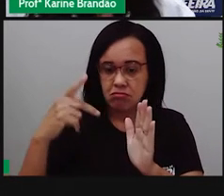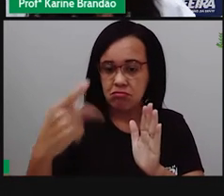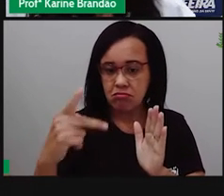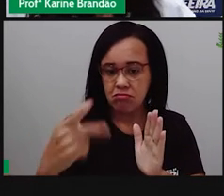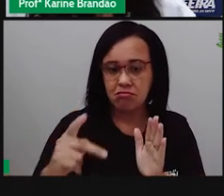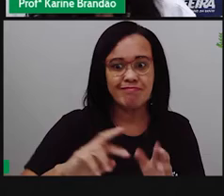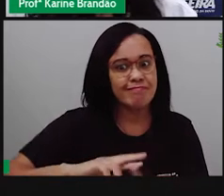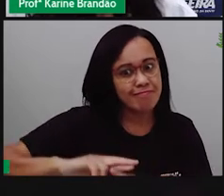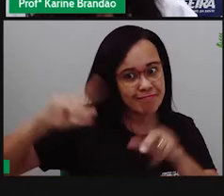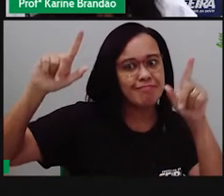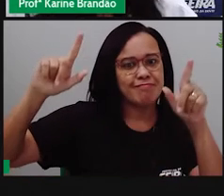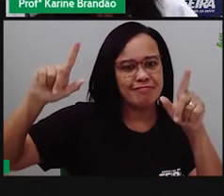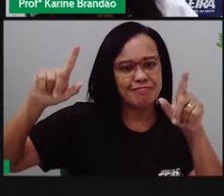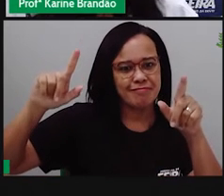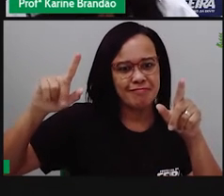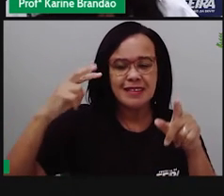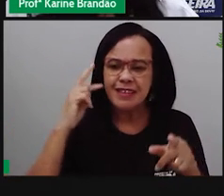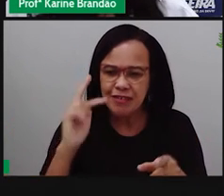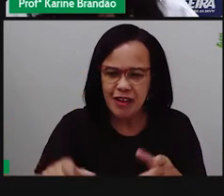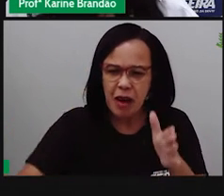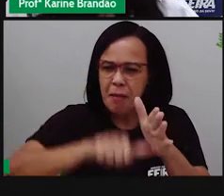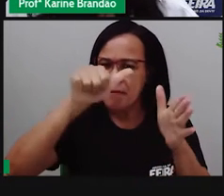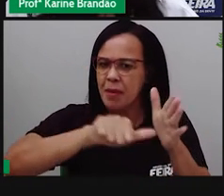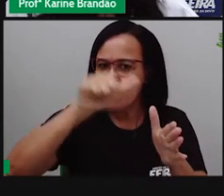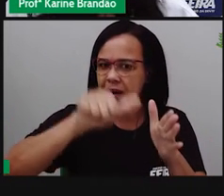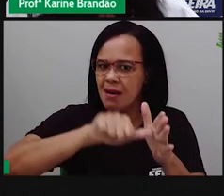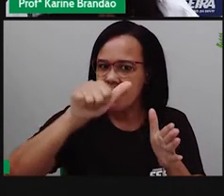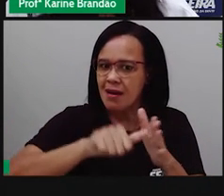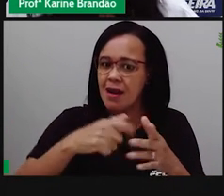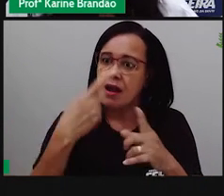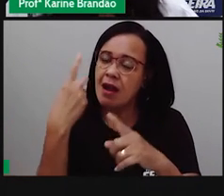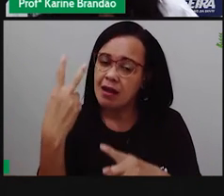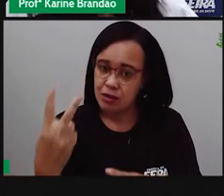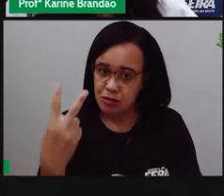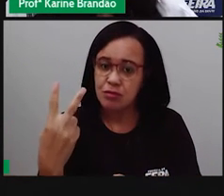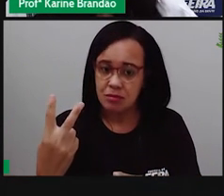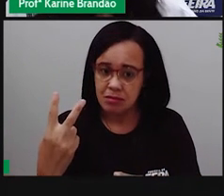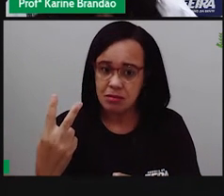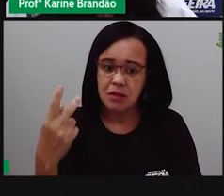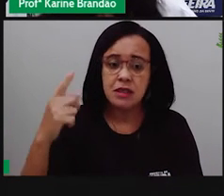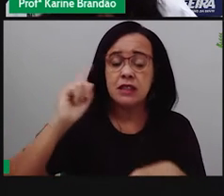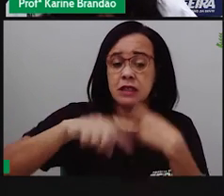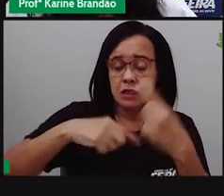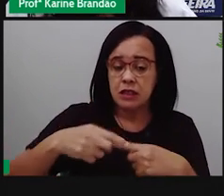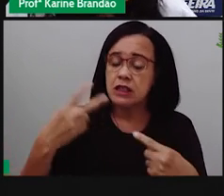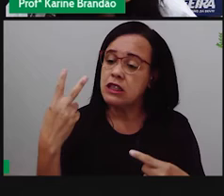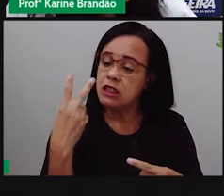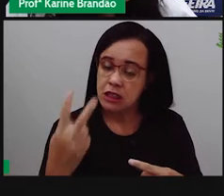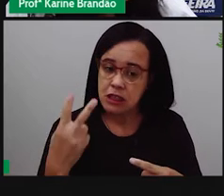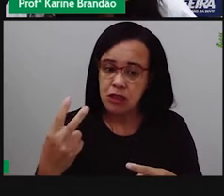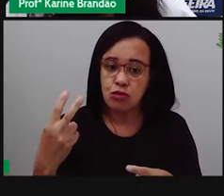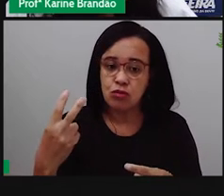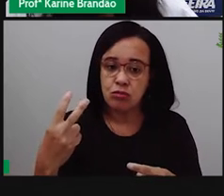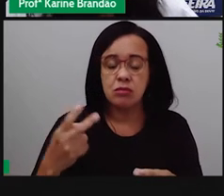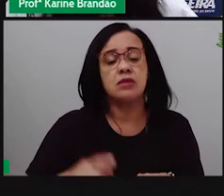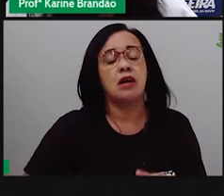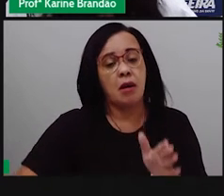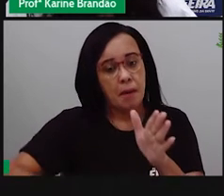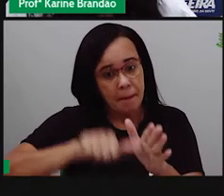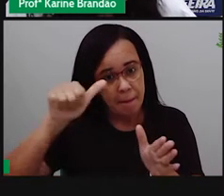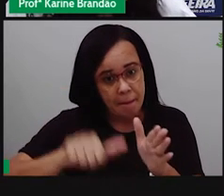primeira geração. Por quê? Porque, ao longo do tempo, devido a algumas pressões do ambiente, né,